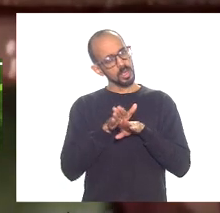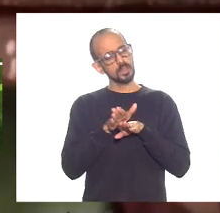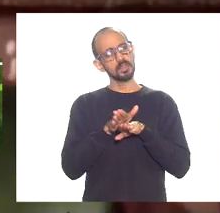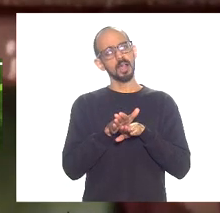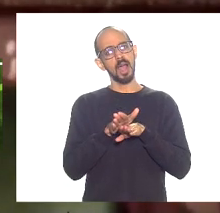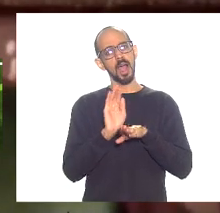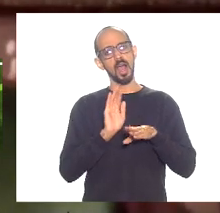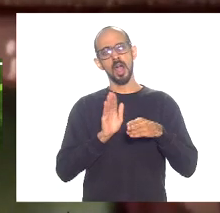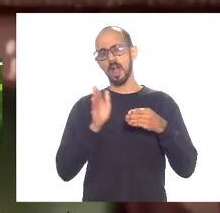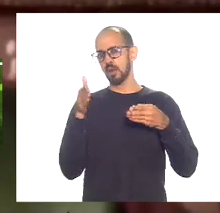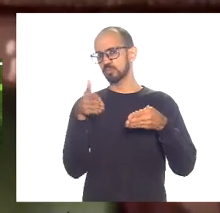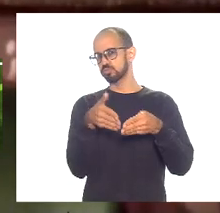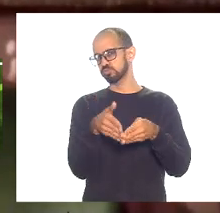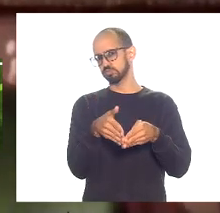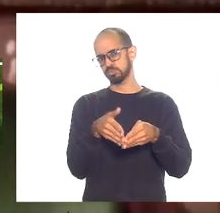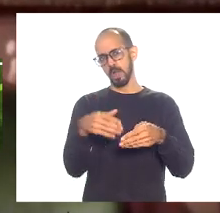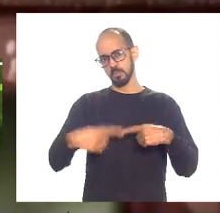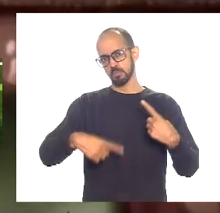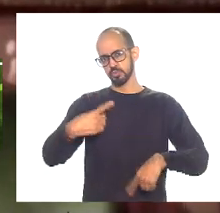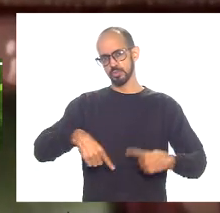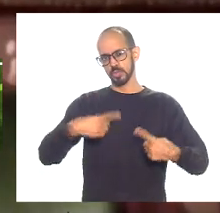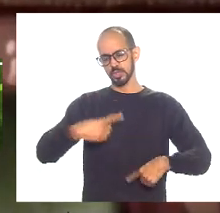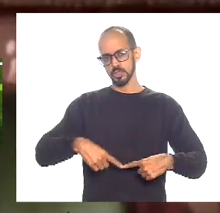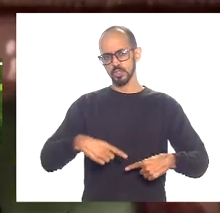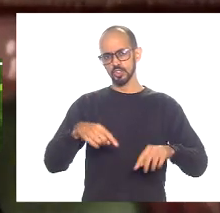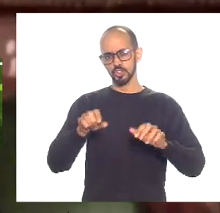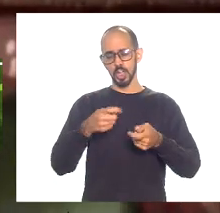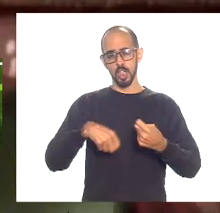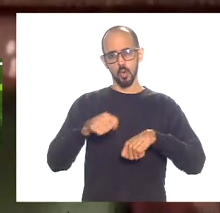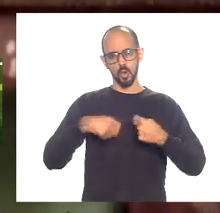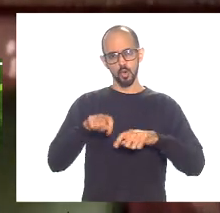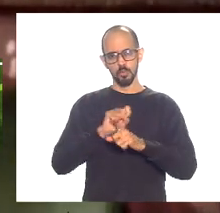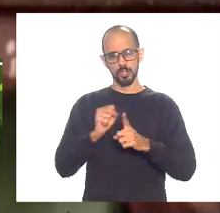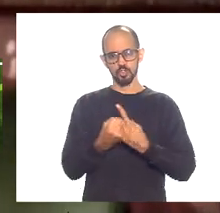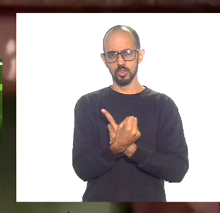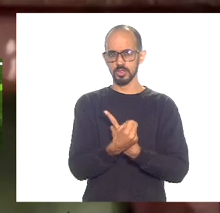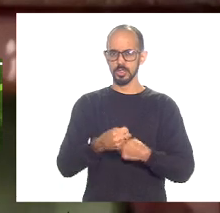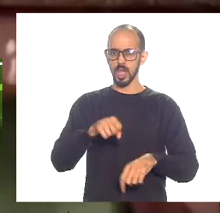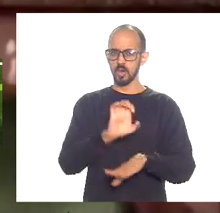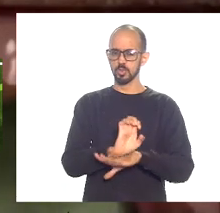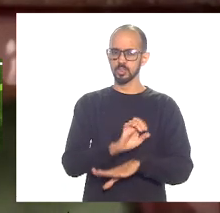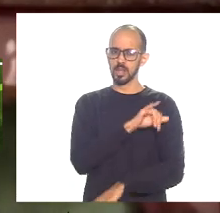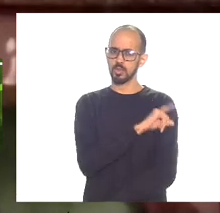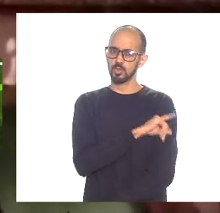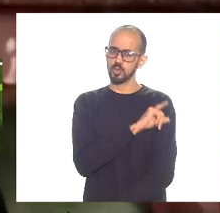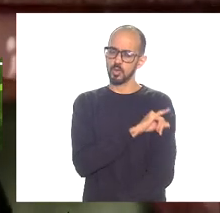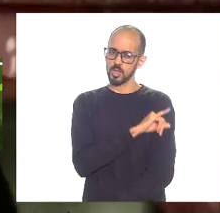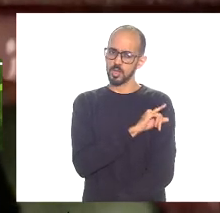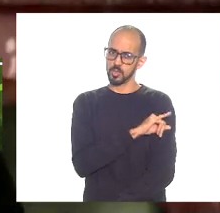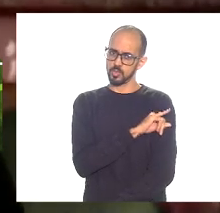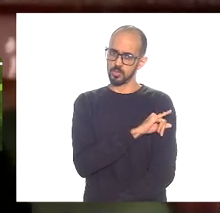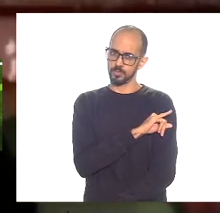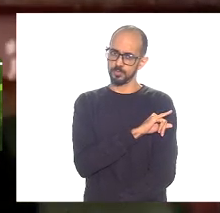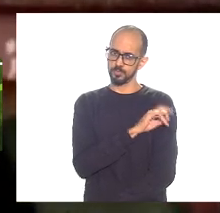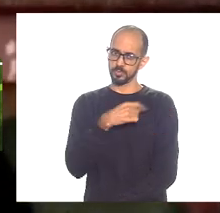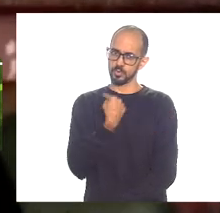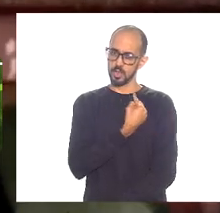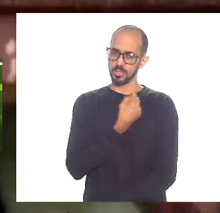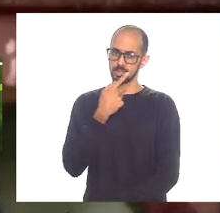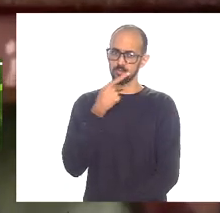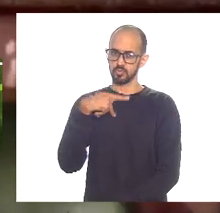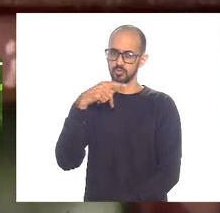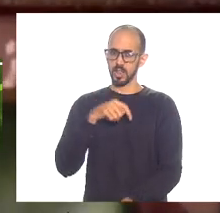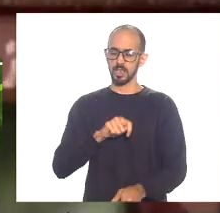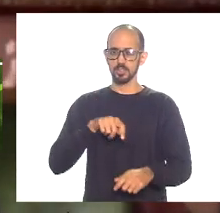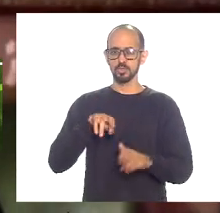a política econômica social do estado do Rio de Janeiro a gente está falando de regime